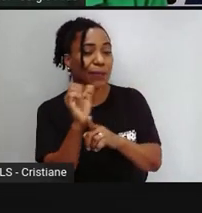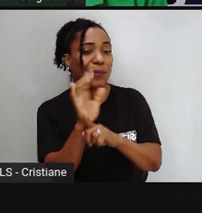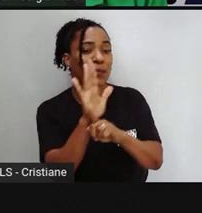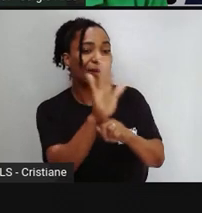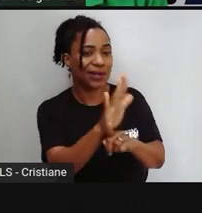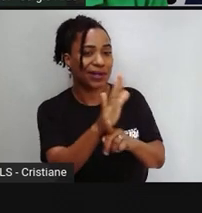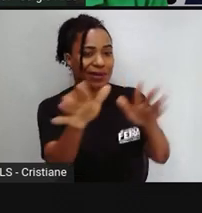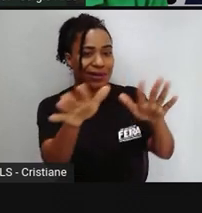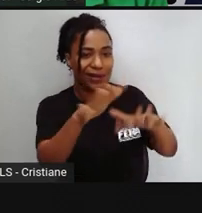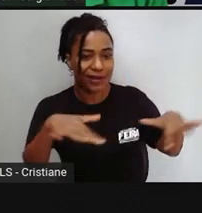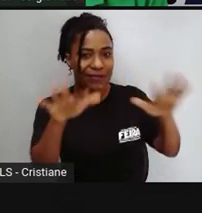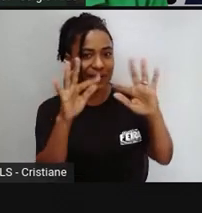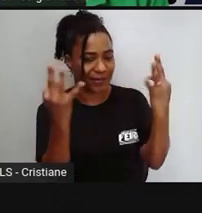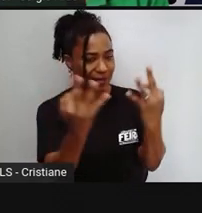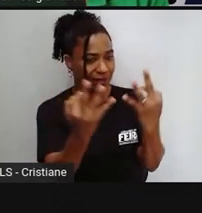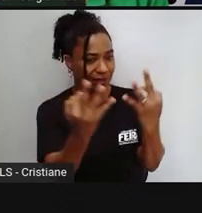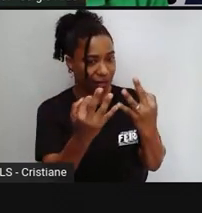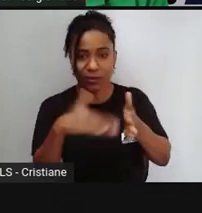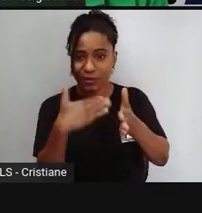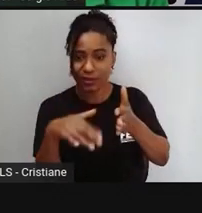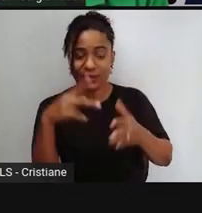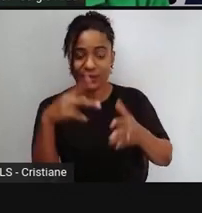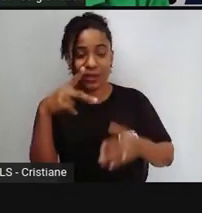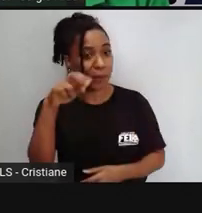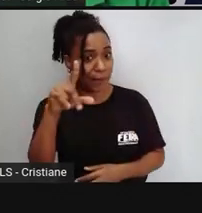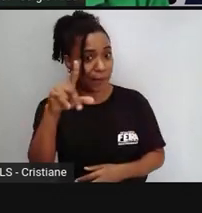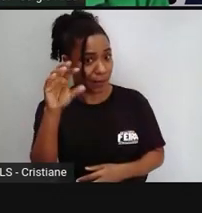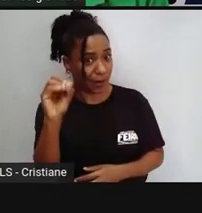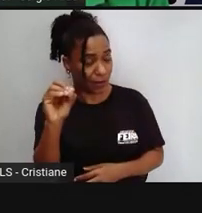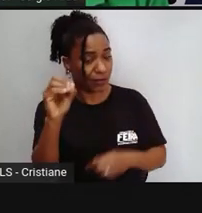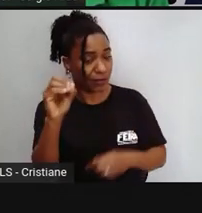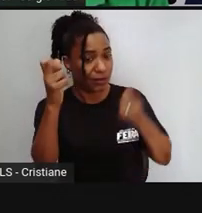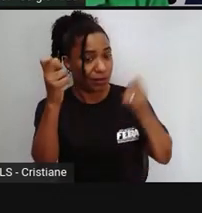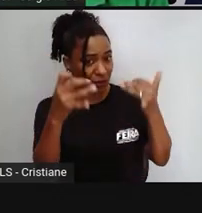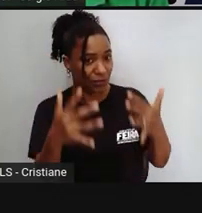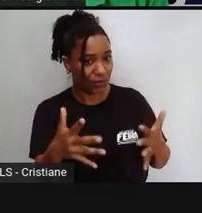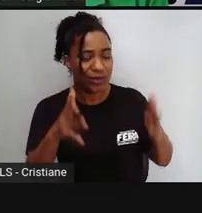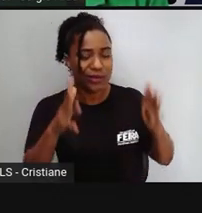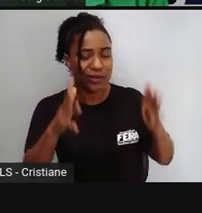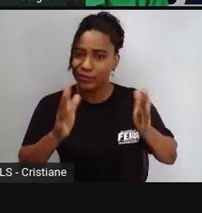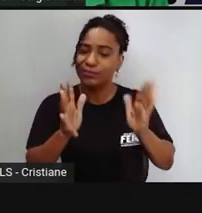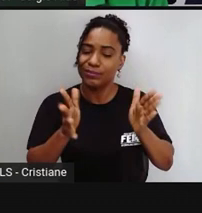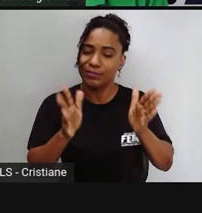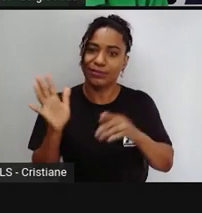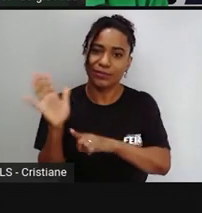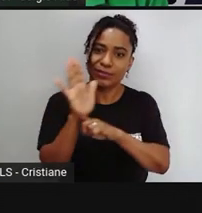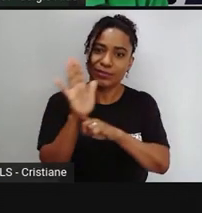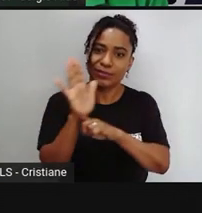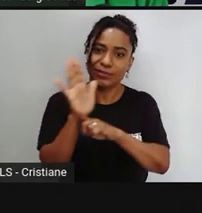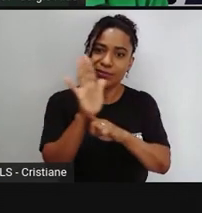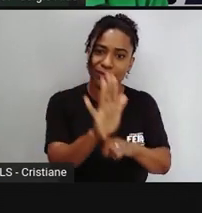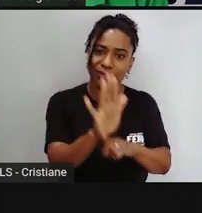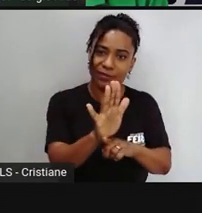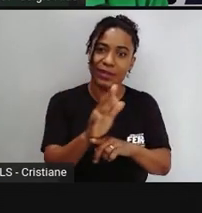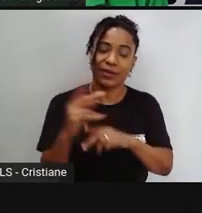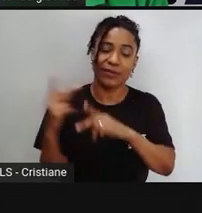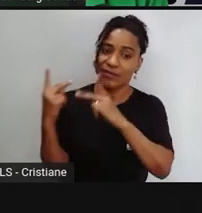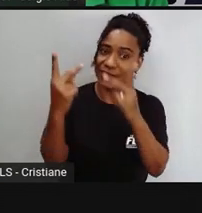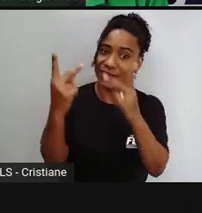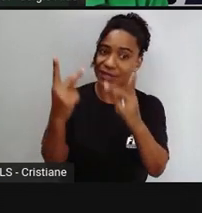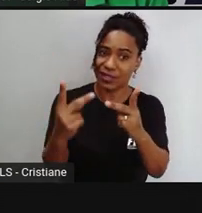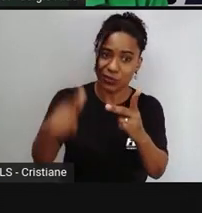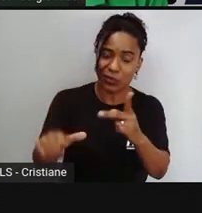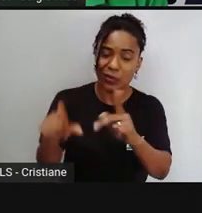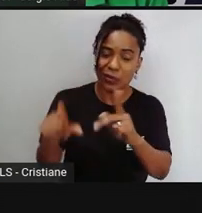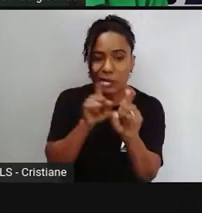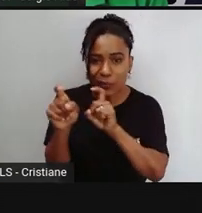secretário Pablo Roberto disse que uma equipe já vem acompanhando a situação dessa comunidade e que hoje uma nova visita vai ser feita vamos